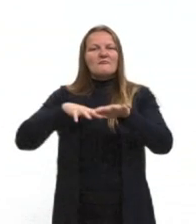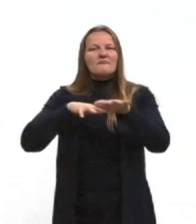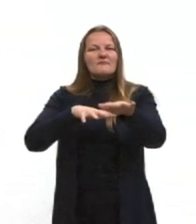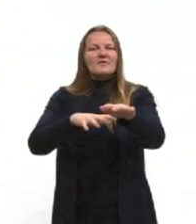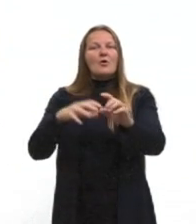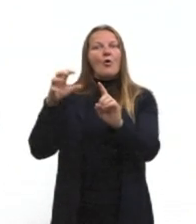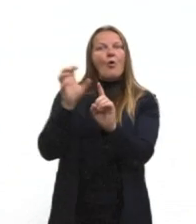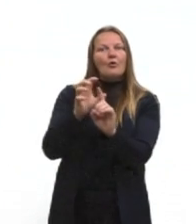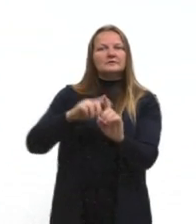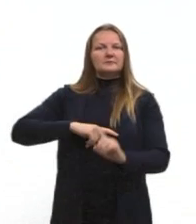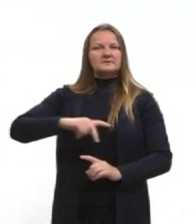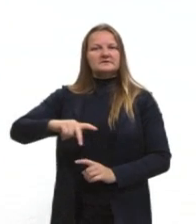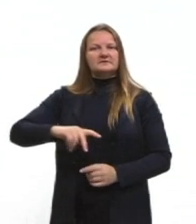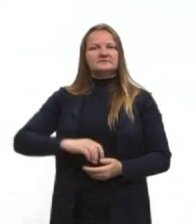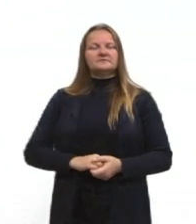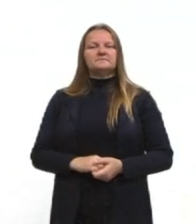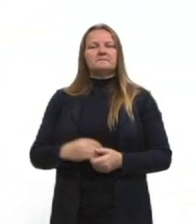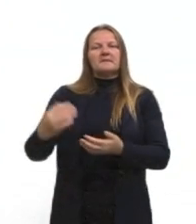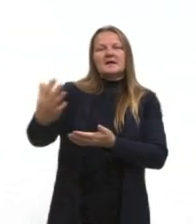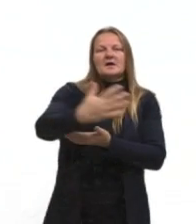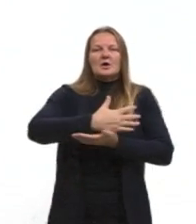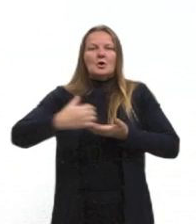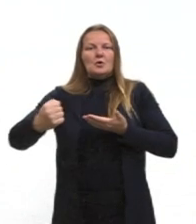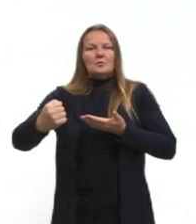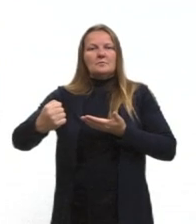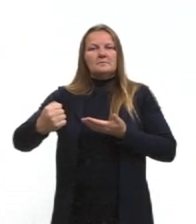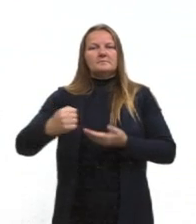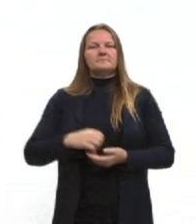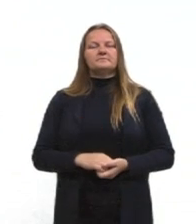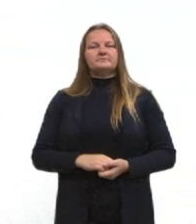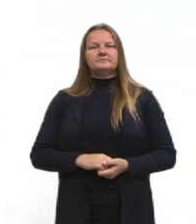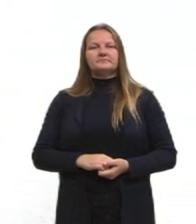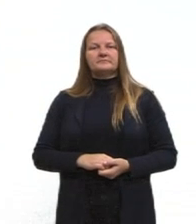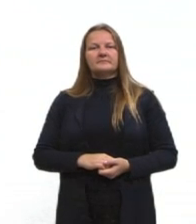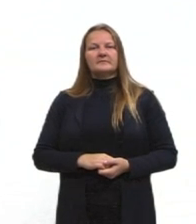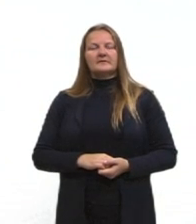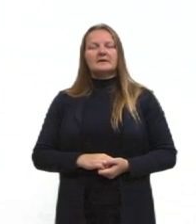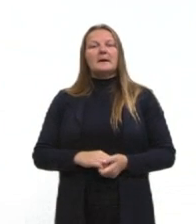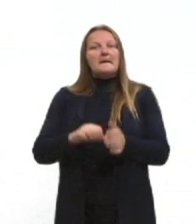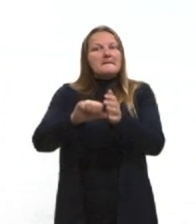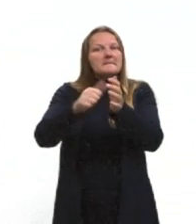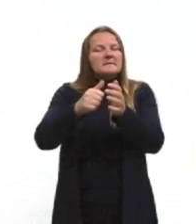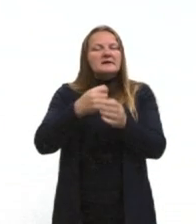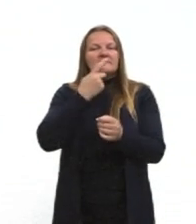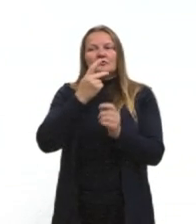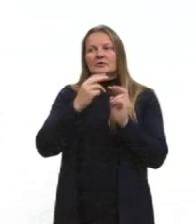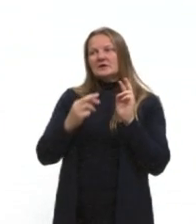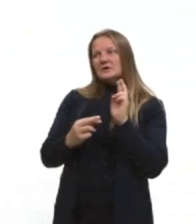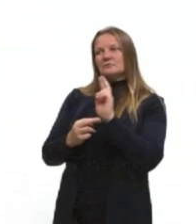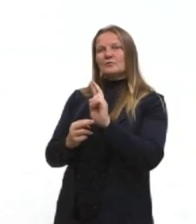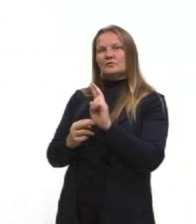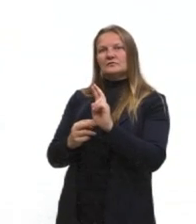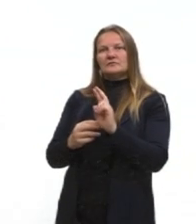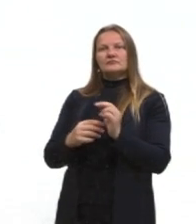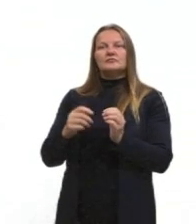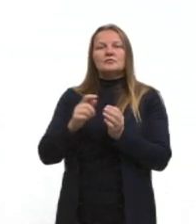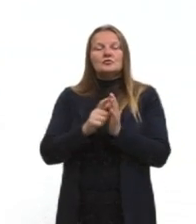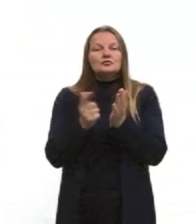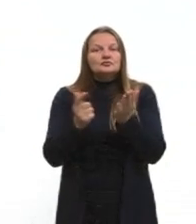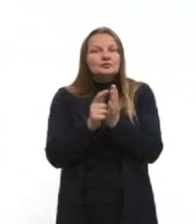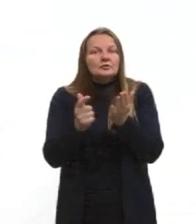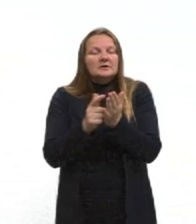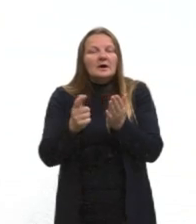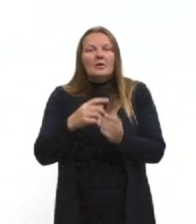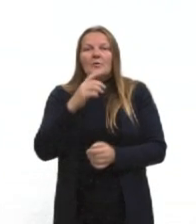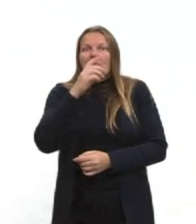Jango. Dão esse golpe e o Jango diz primeiro que vai reagir. As manchetes da Última Hora são das